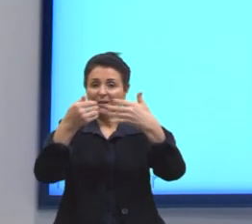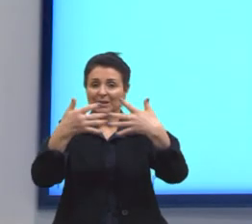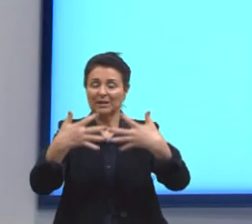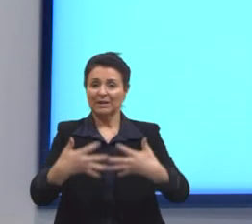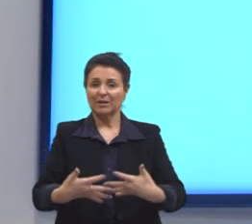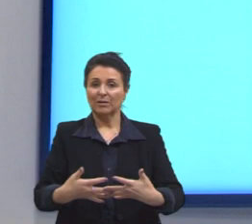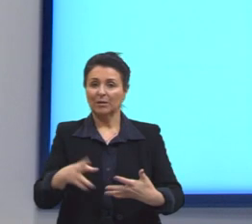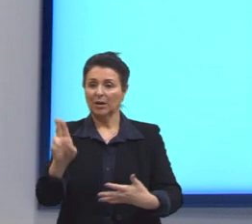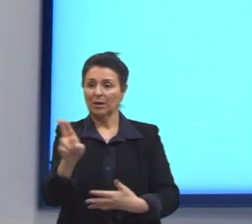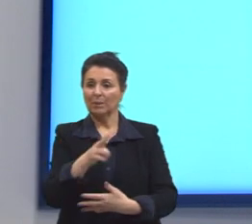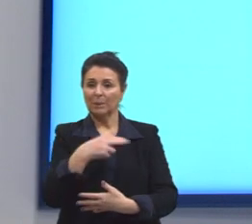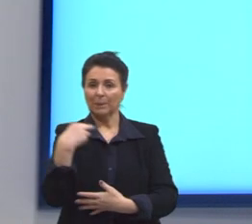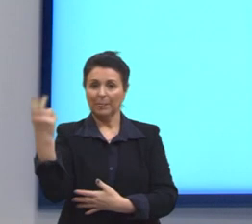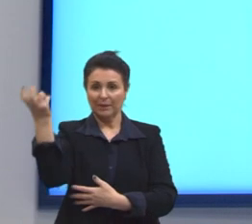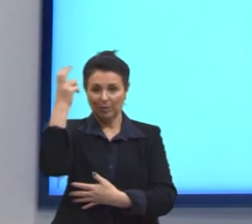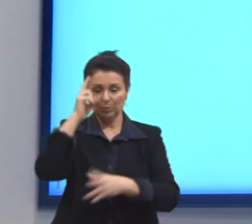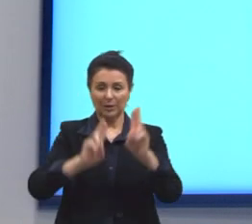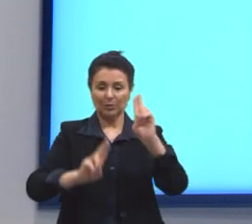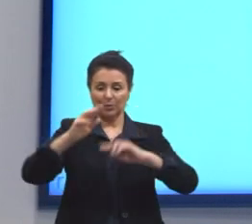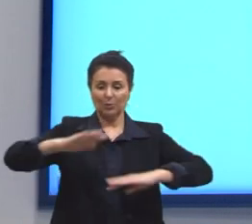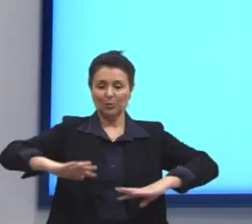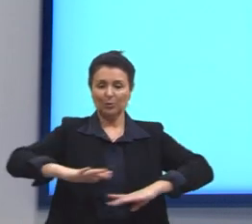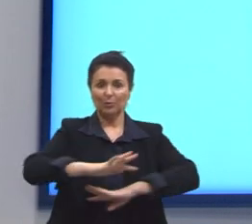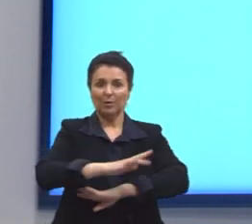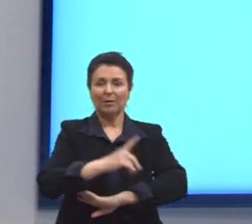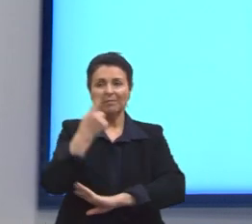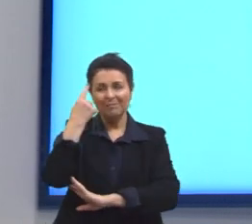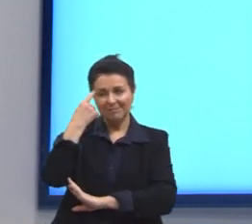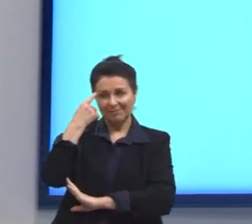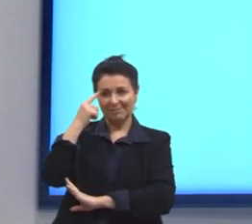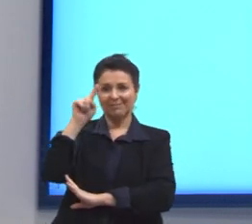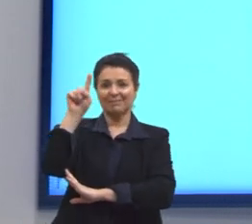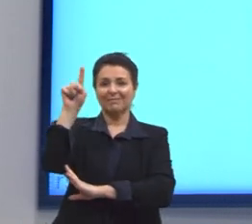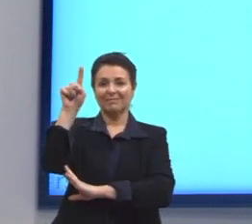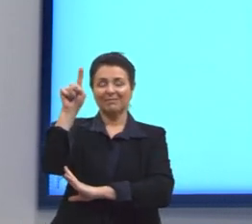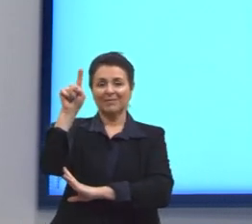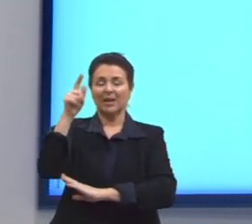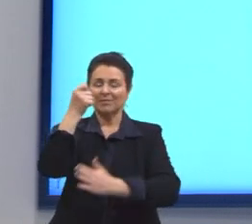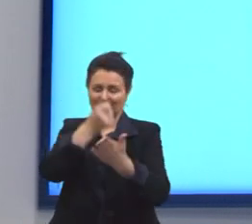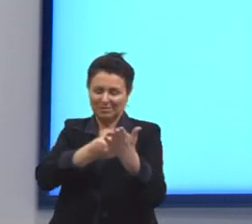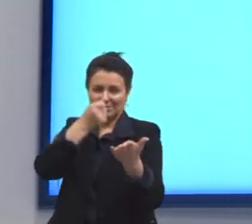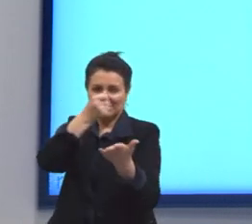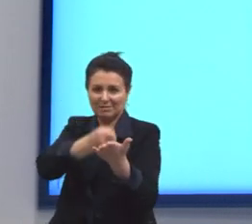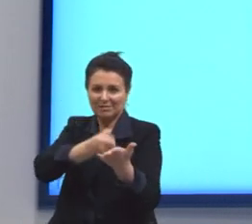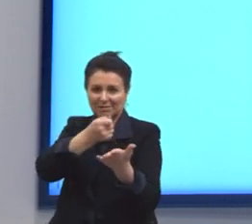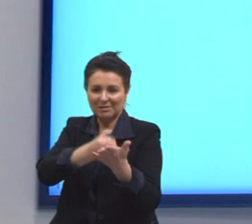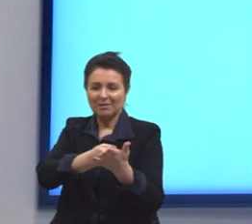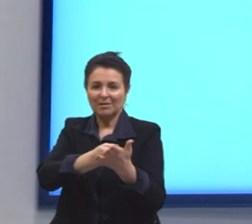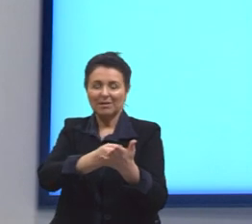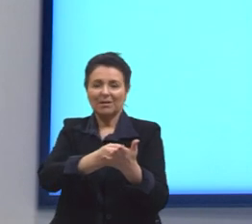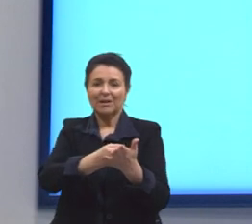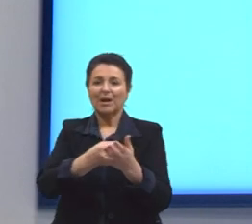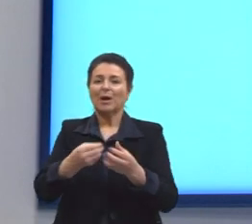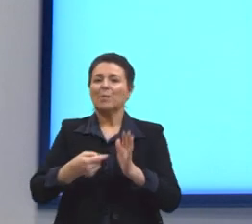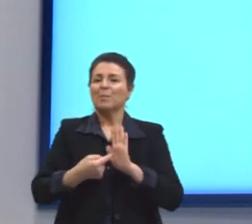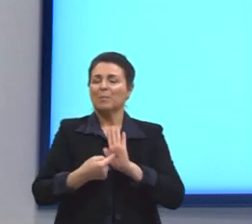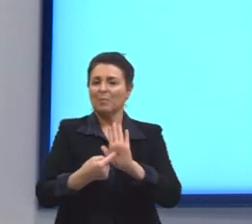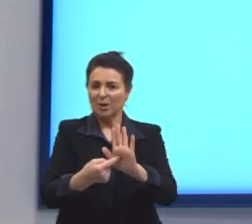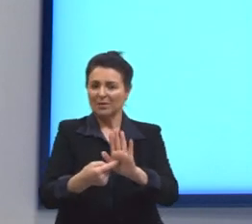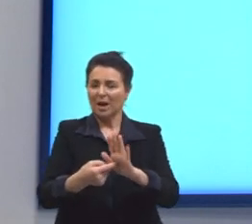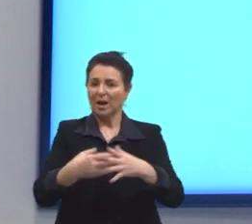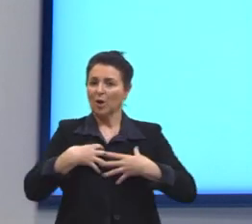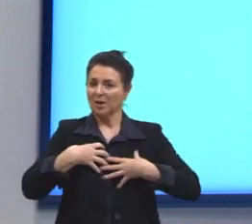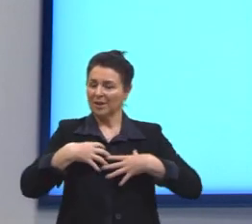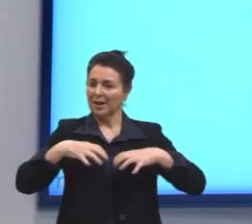a nossa cultura urbana dá-me inspiração, a nossa batalha dá-te uma excelente reação. Então,